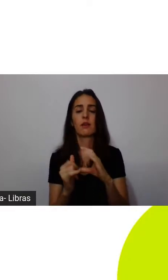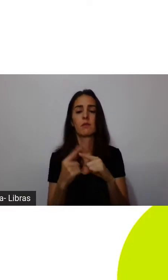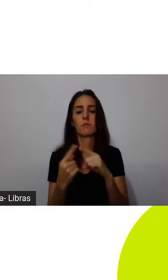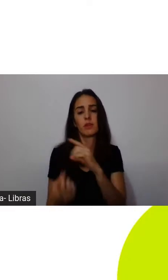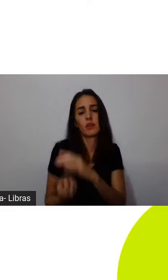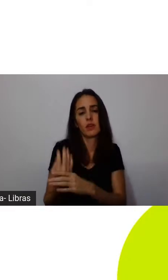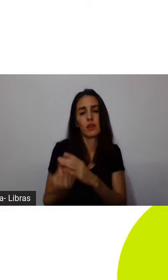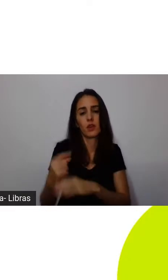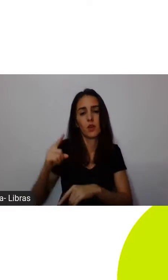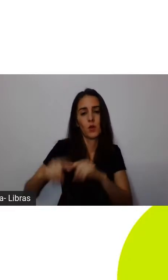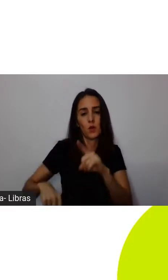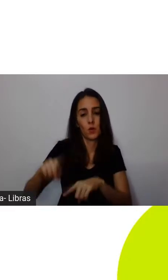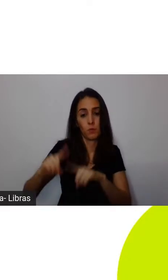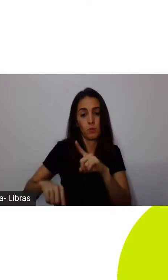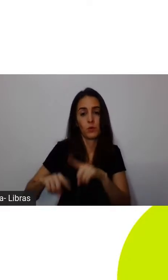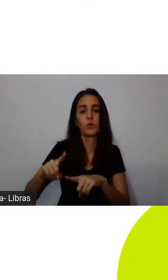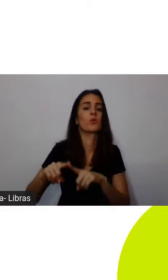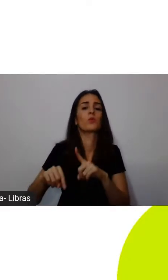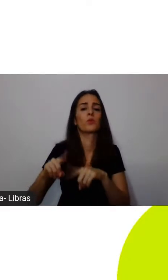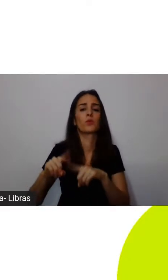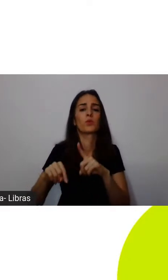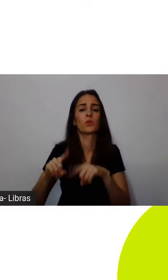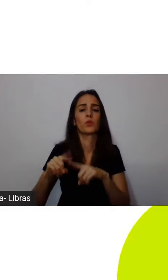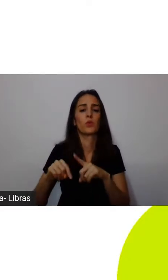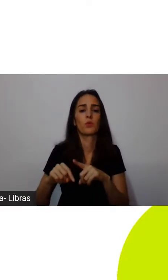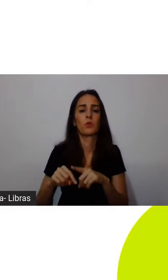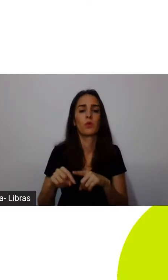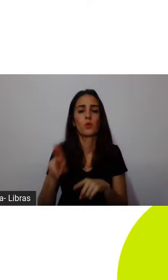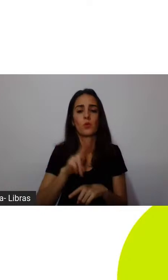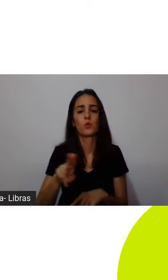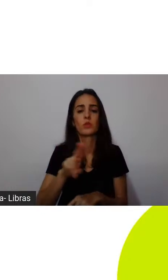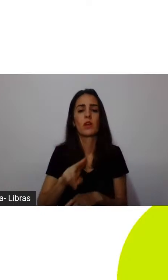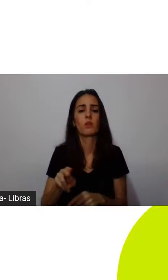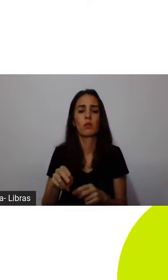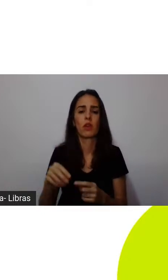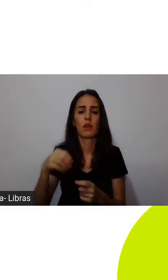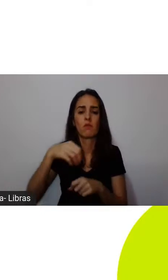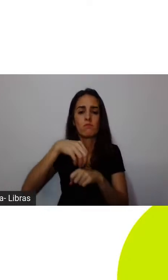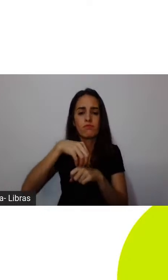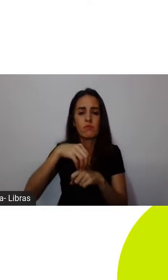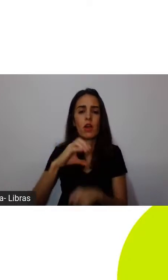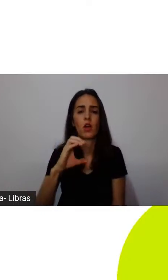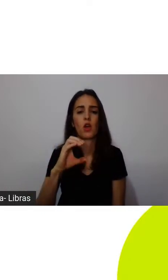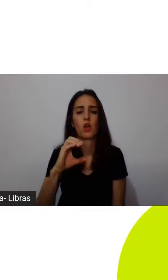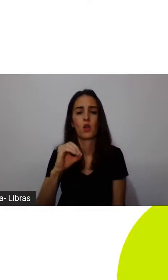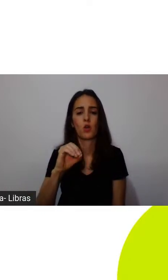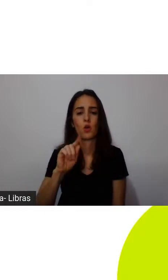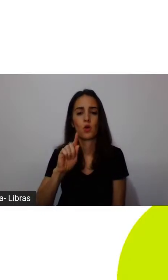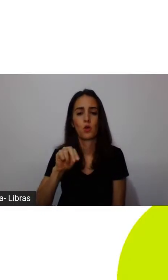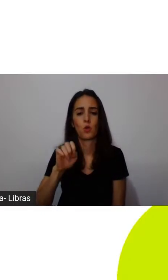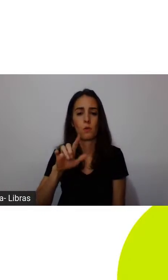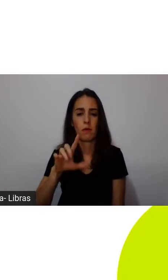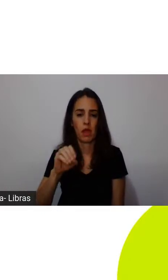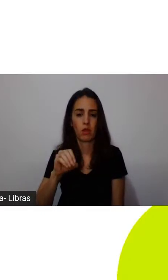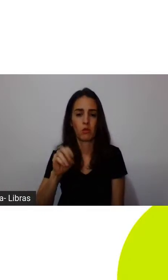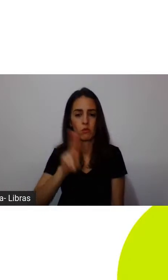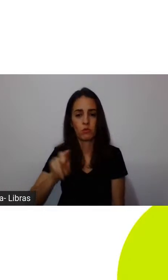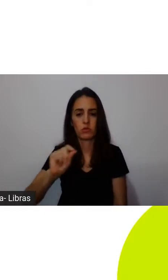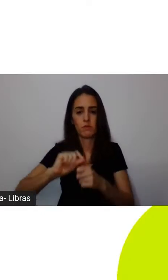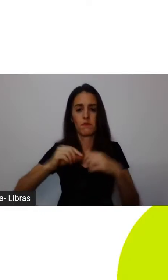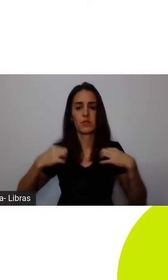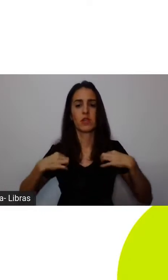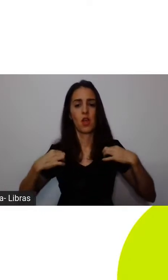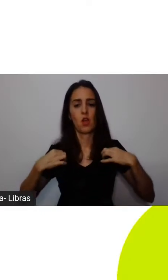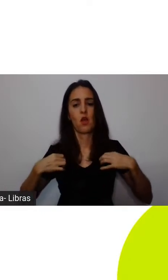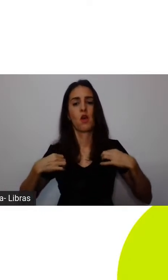produtos com uma parte de um cogumelo. Então, vão surgir alguns produtos, algumas roupas com a parte desse cogumelo. Adidas